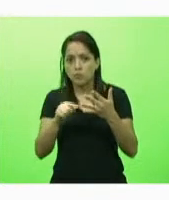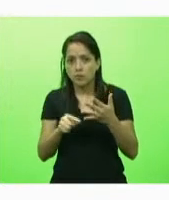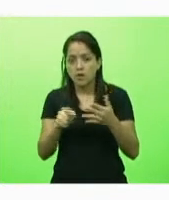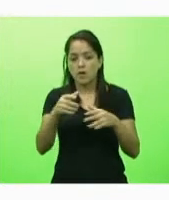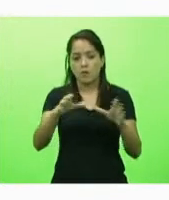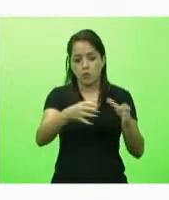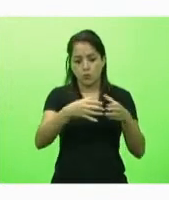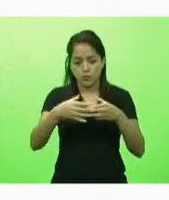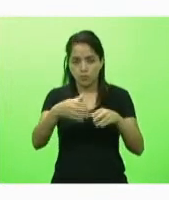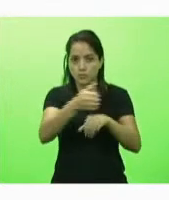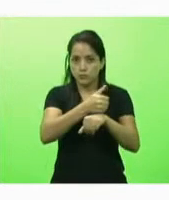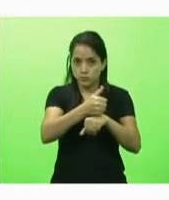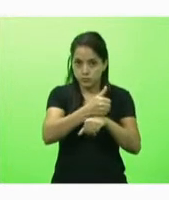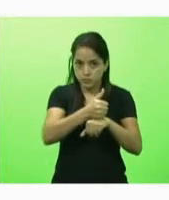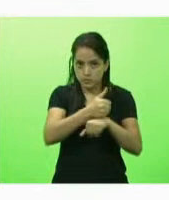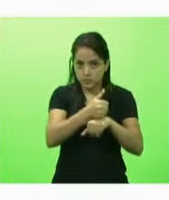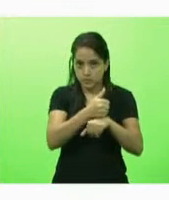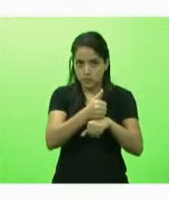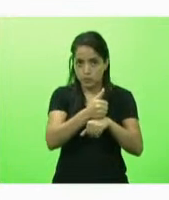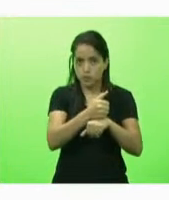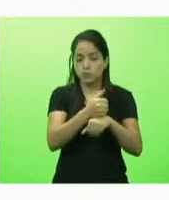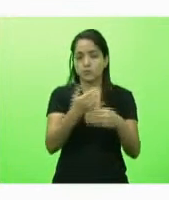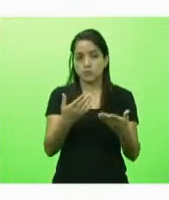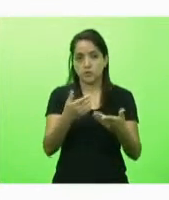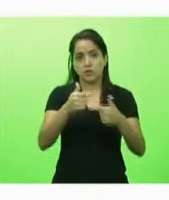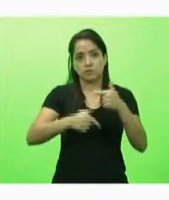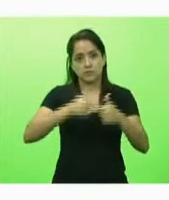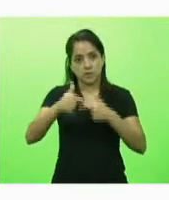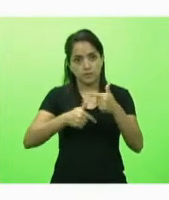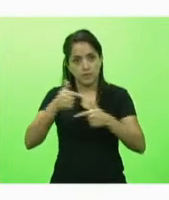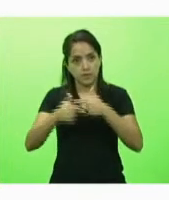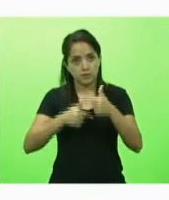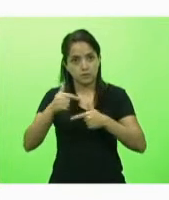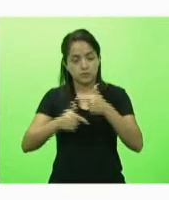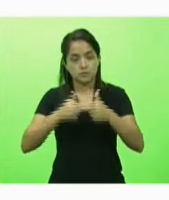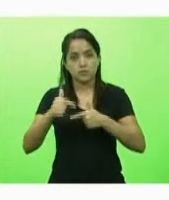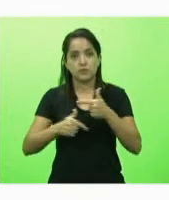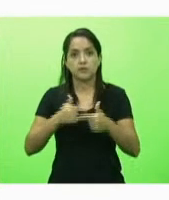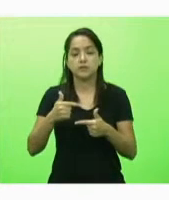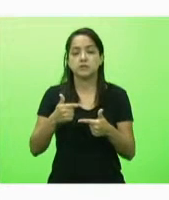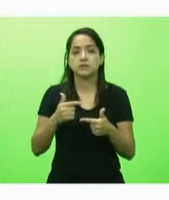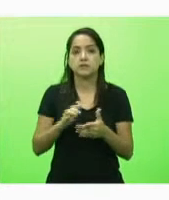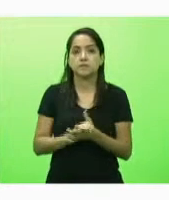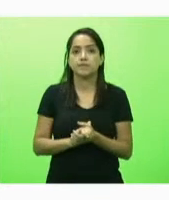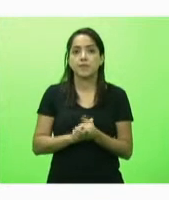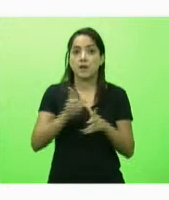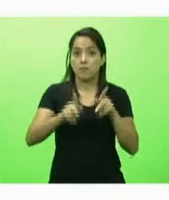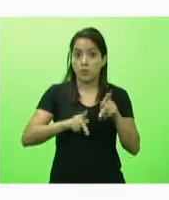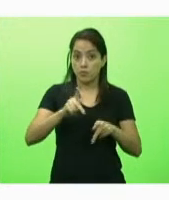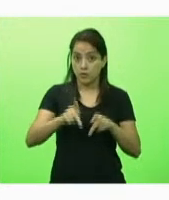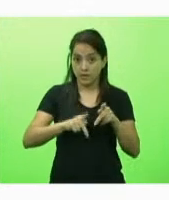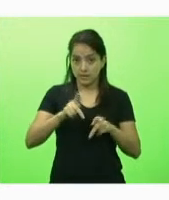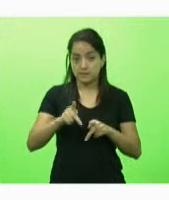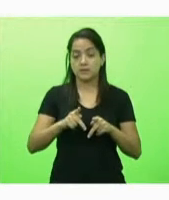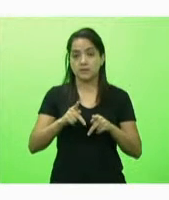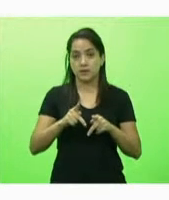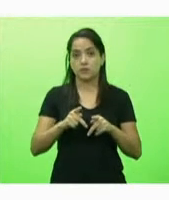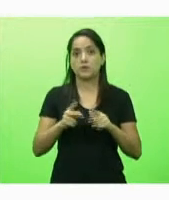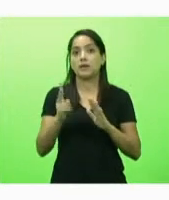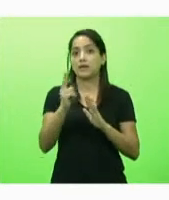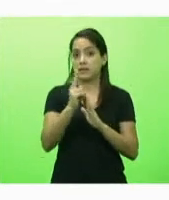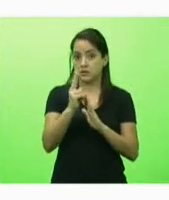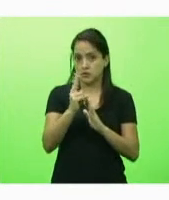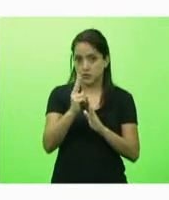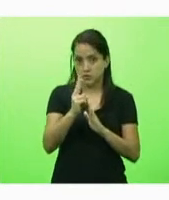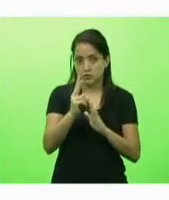enfrentamento direto do covid alguns trabalhadores de longa permanência a população indígena também foi nesse